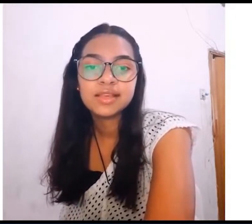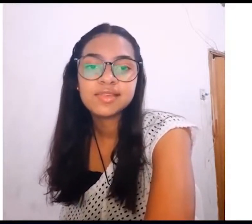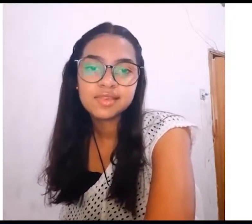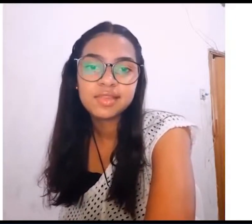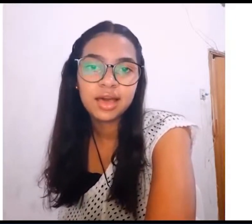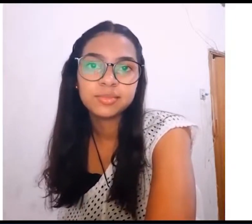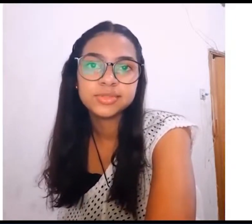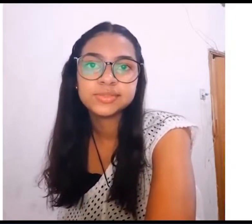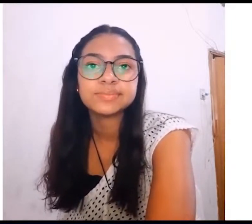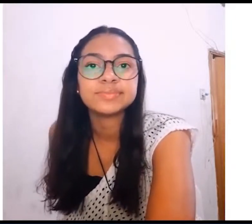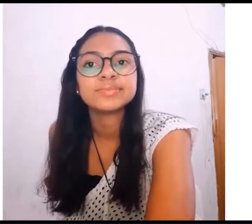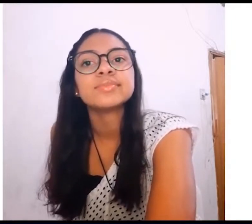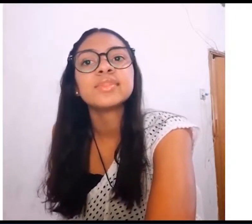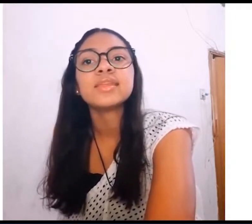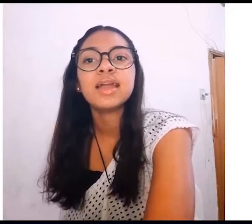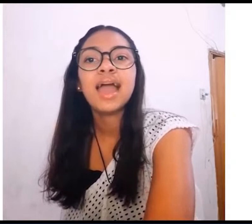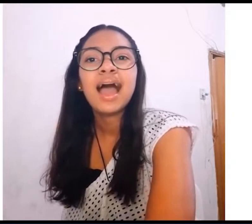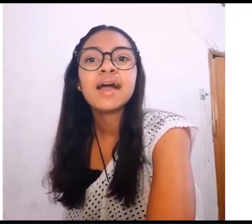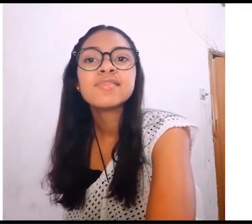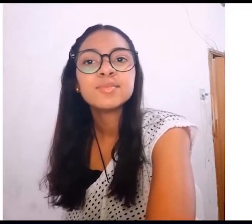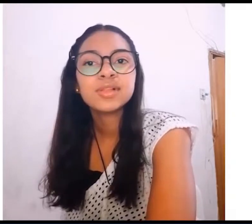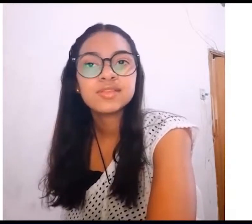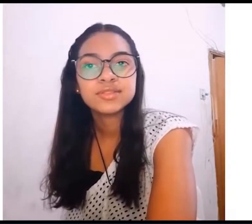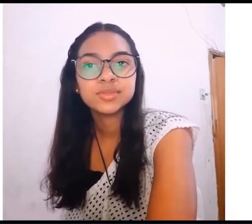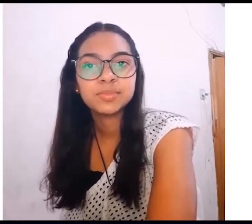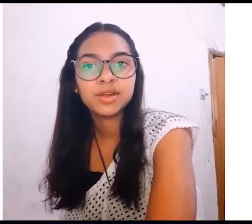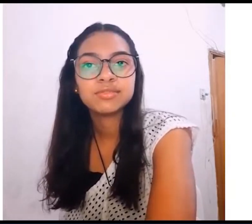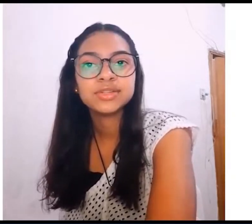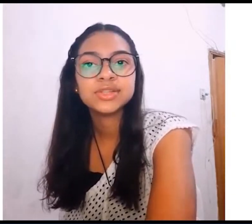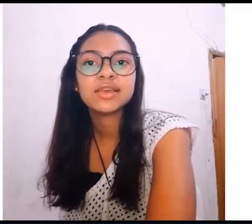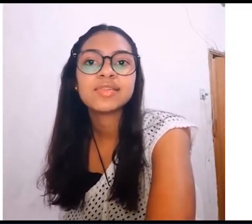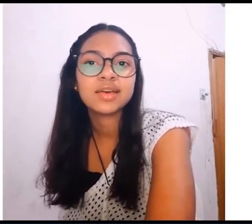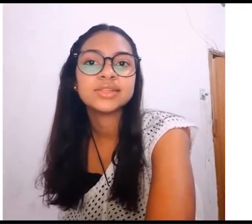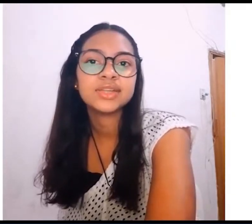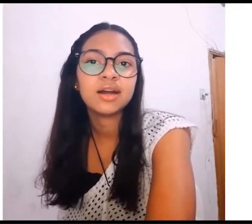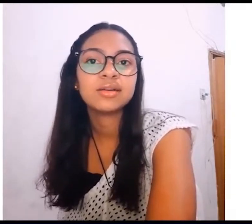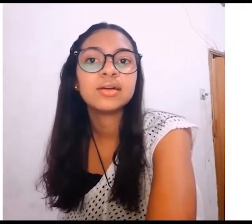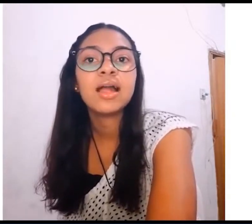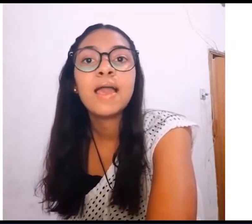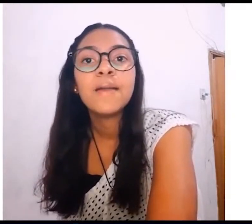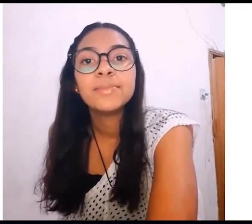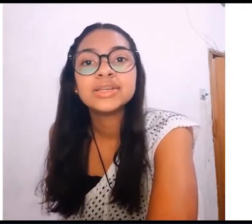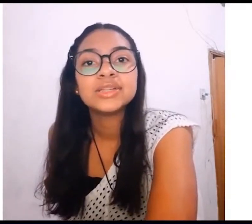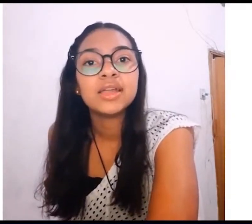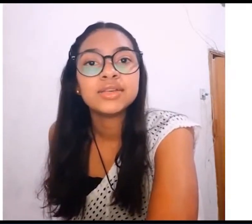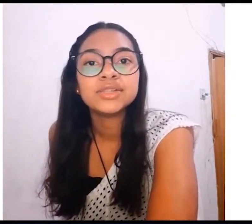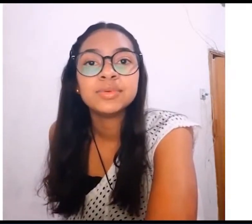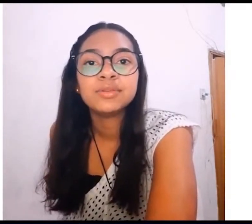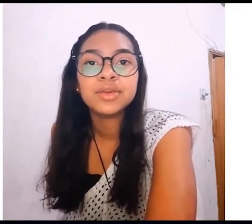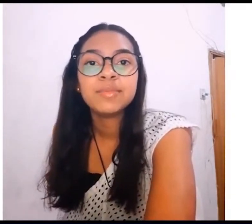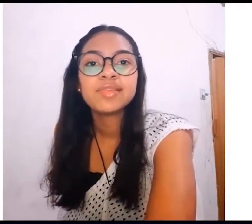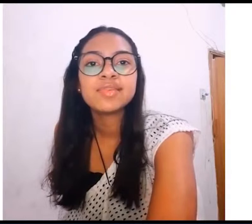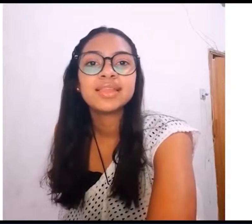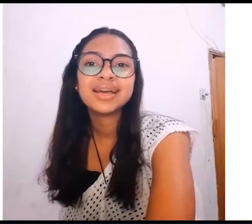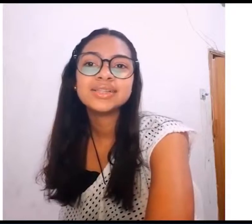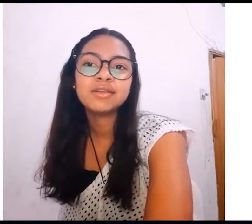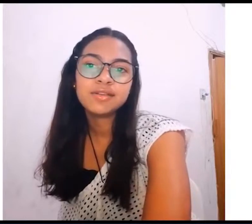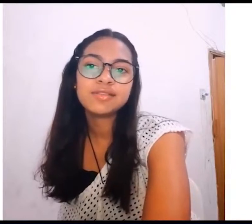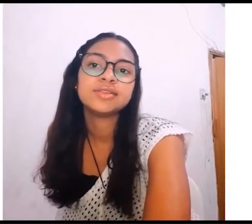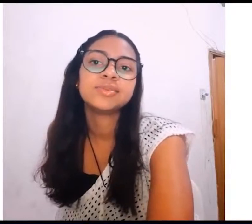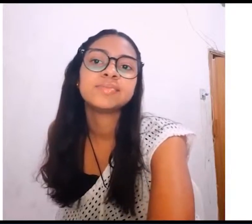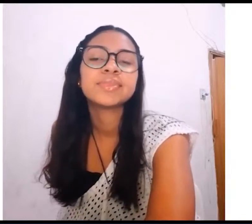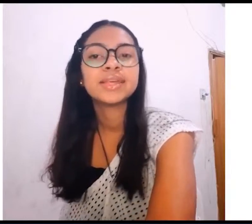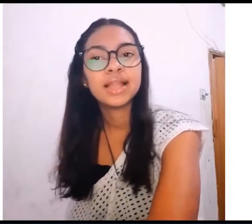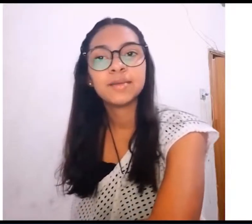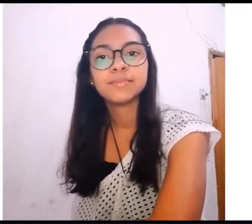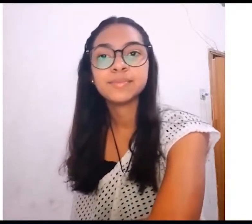debulhando em lágrimas aqui, o sabor é o do santo. de provas em sala de aula me ajudaram a diminuir minha ansiedade e